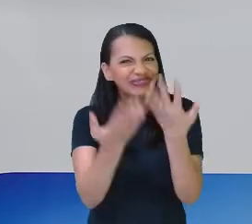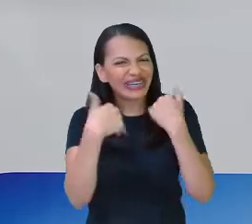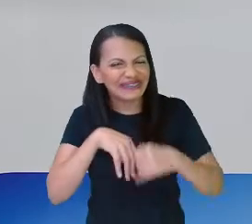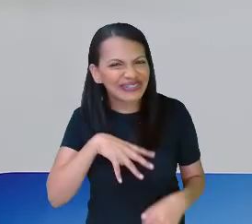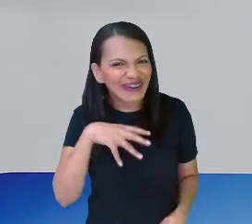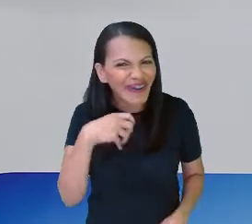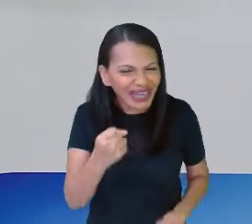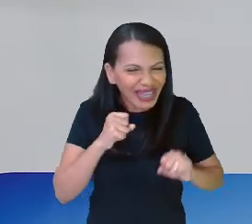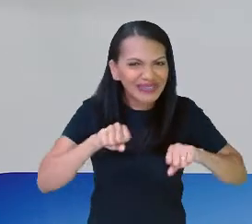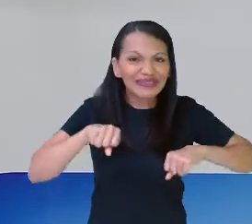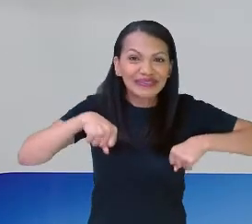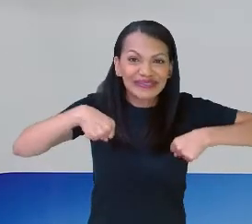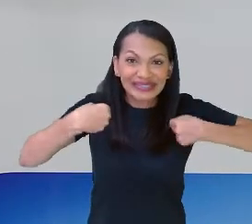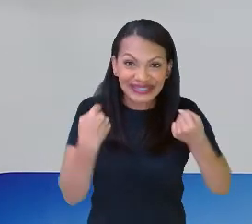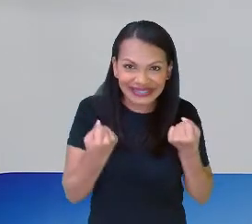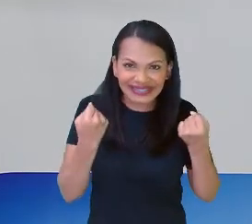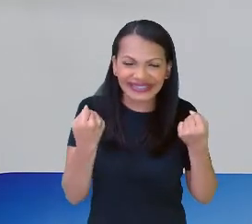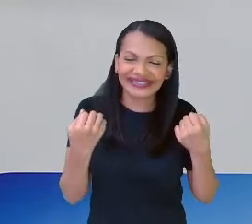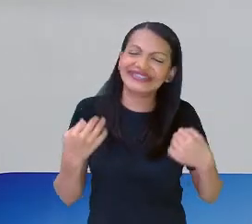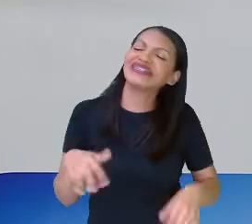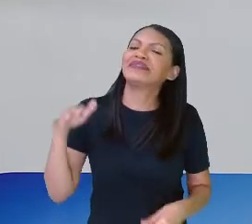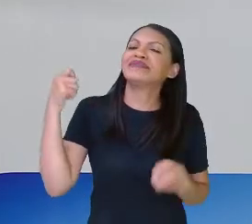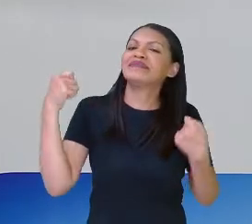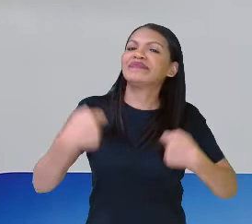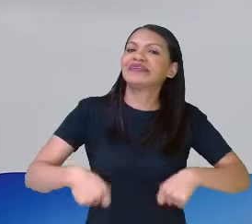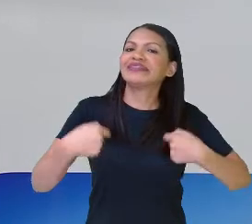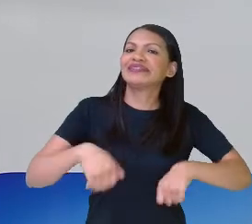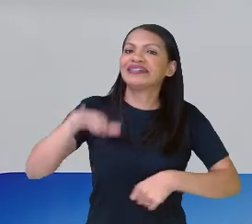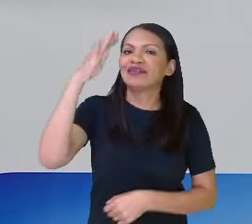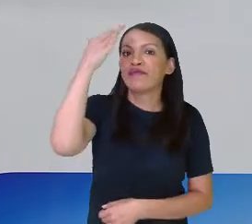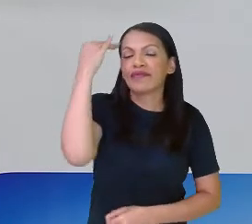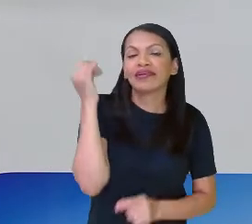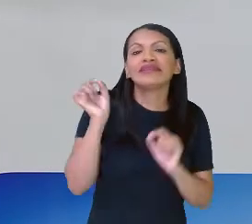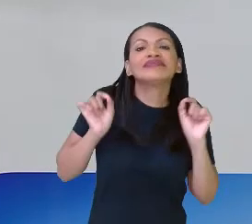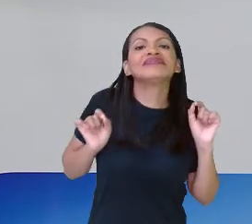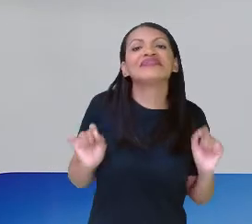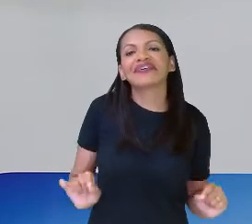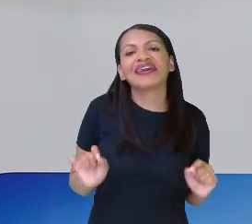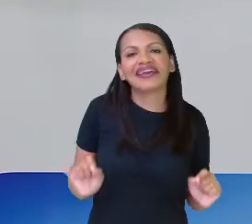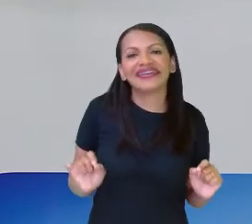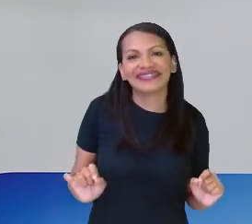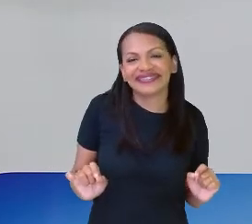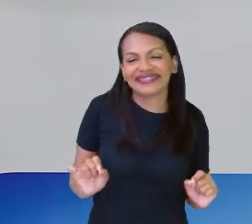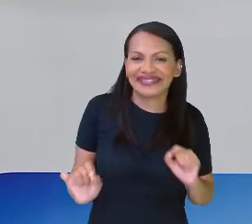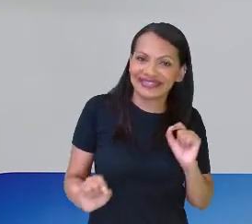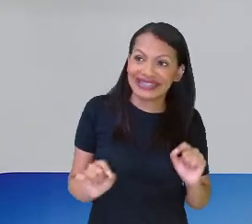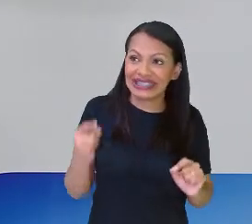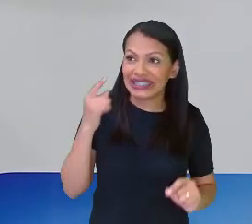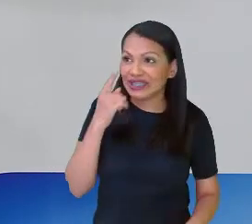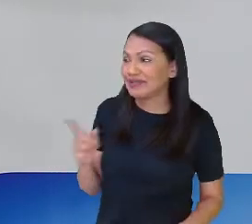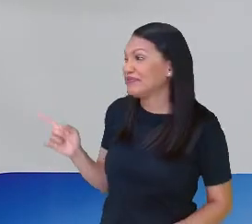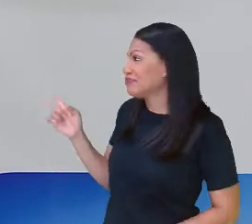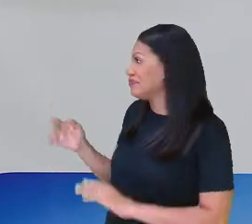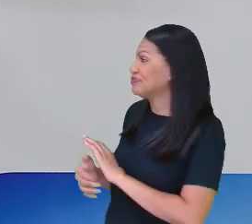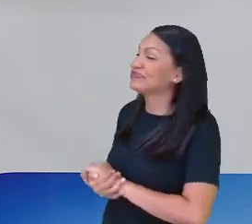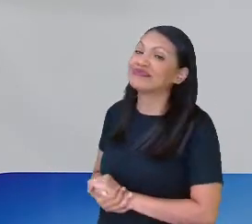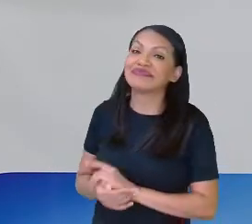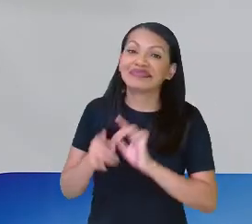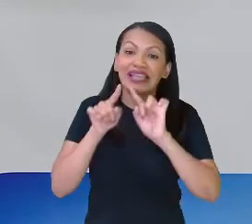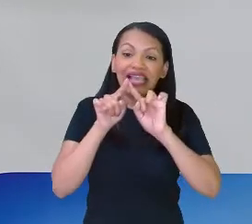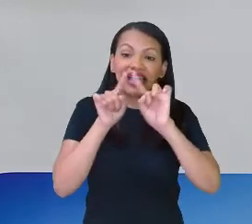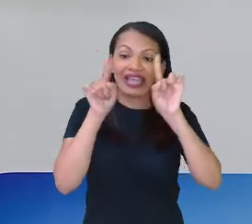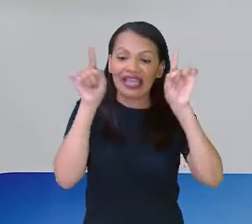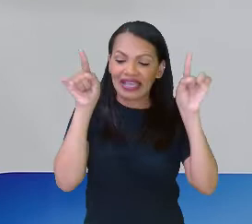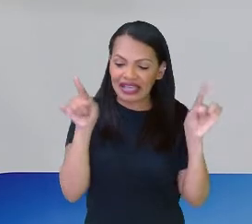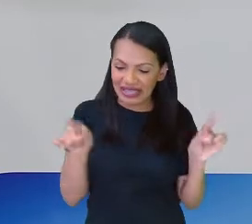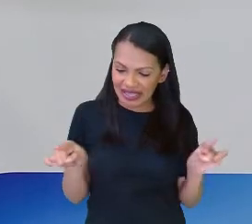embora, olha lá, a gente precisa saber de quê? A gente precisa saber da área daquele lugar,